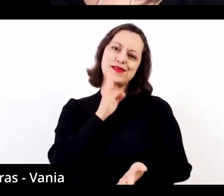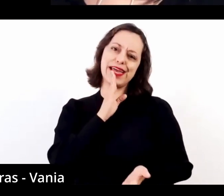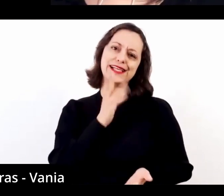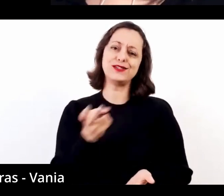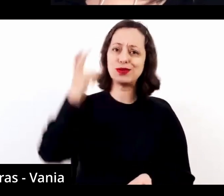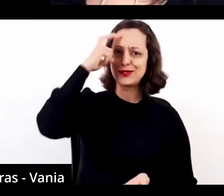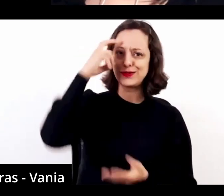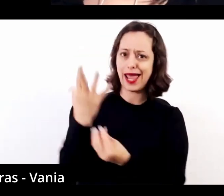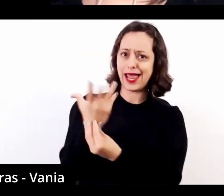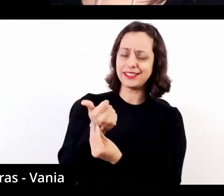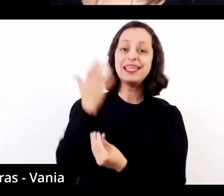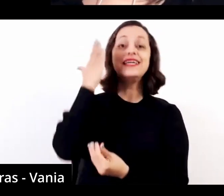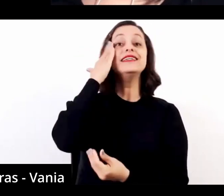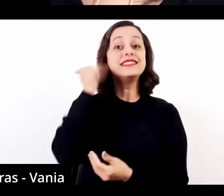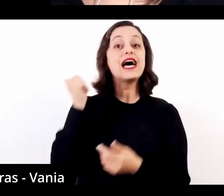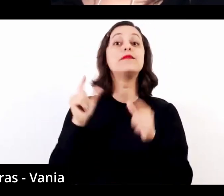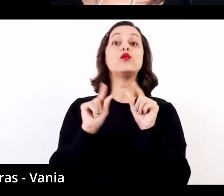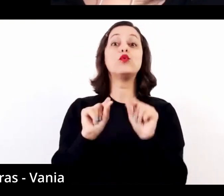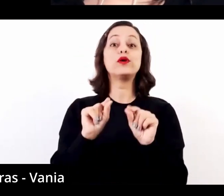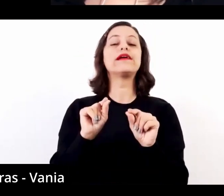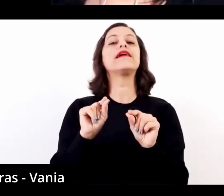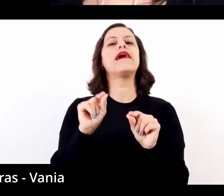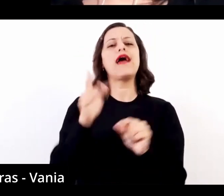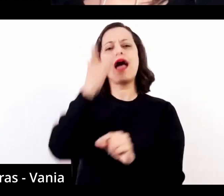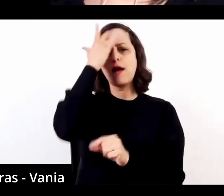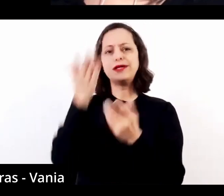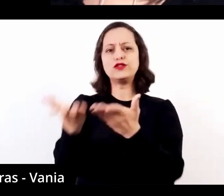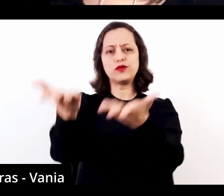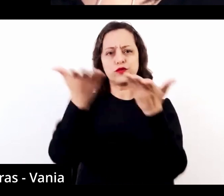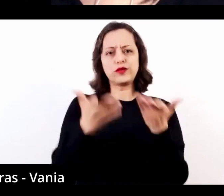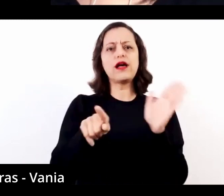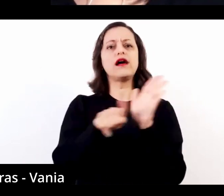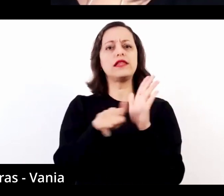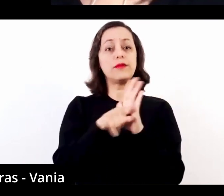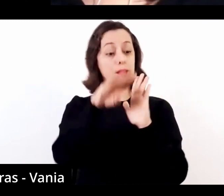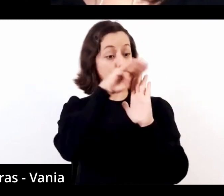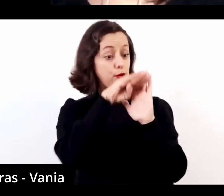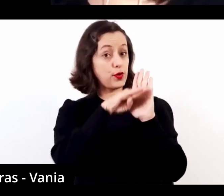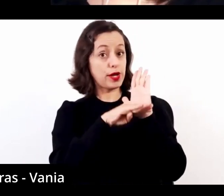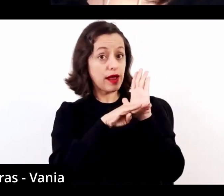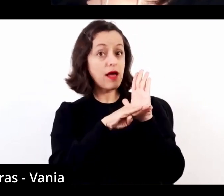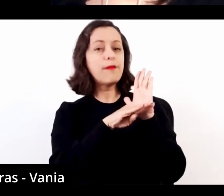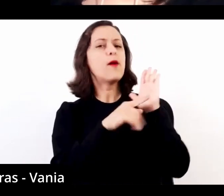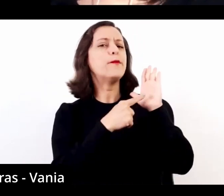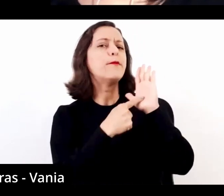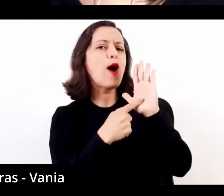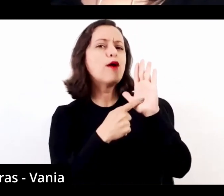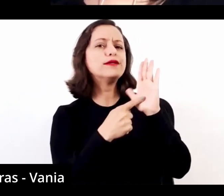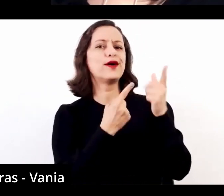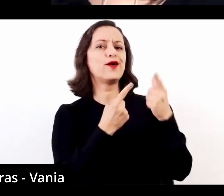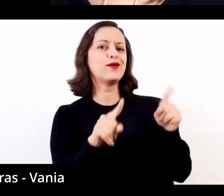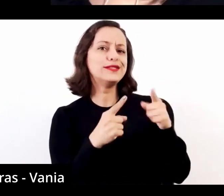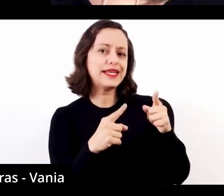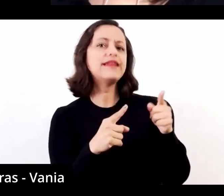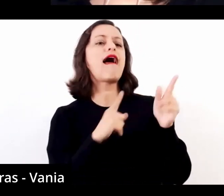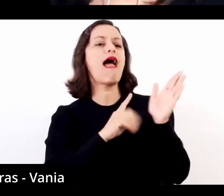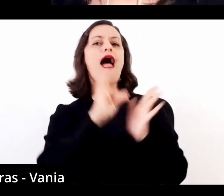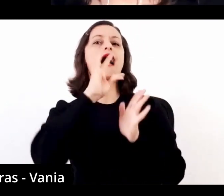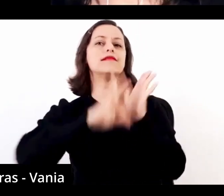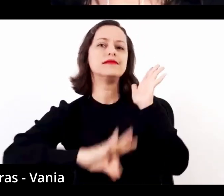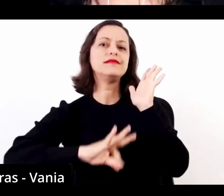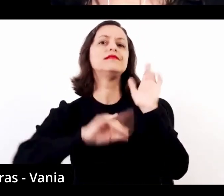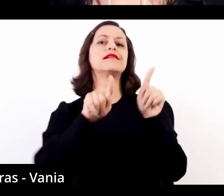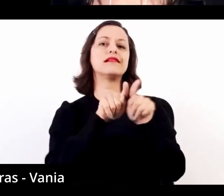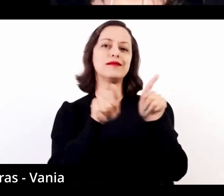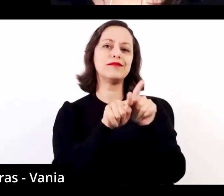sabe que todos os nossos convidados também assinam os textos que estão nos programas dos concertos das temporadas da